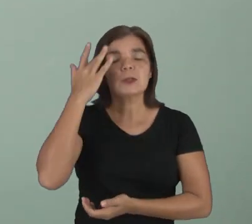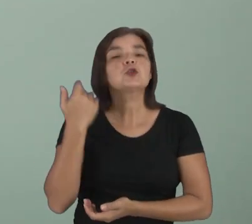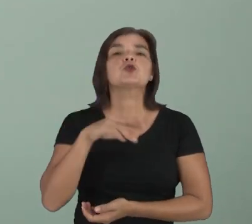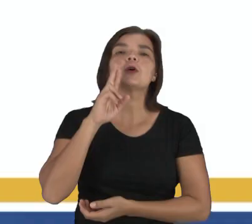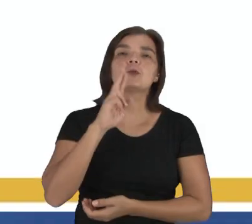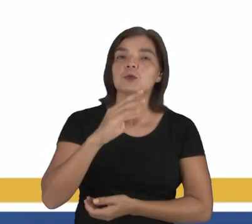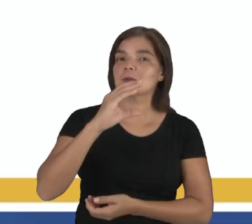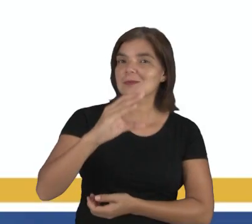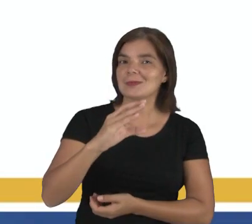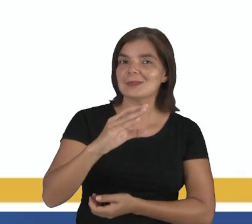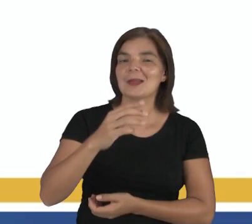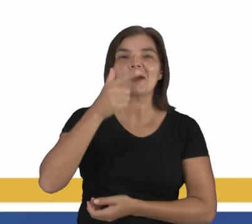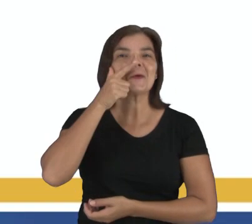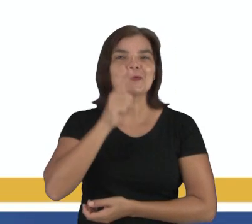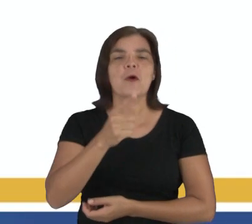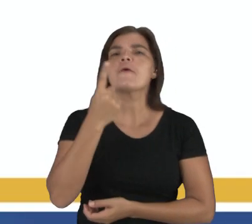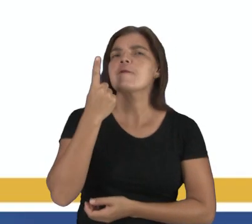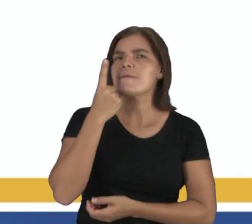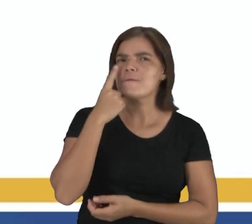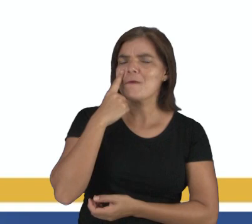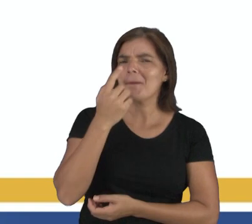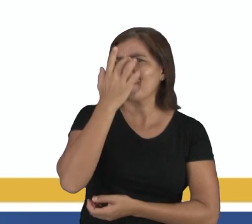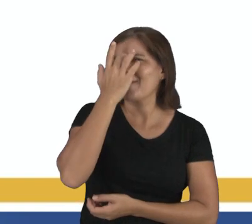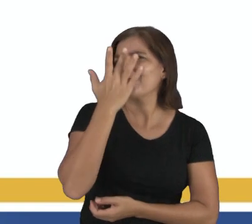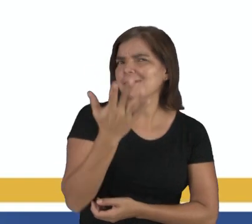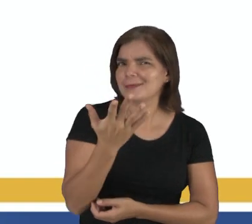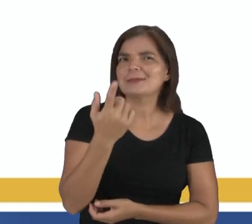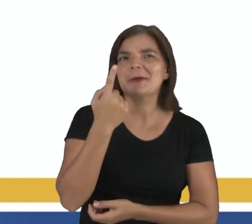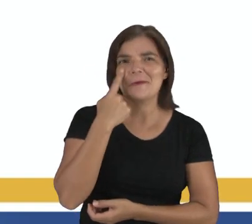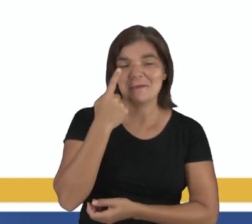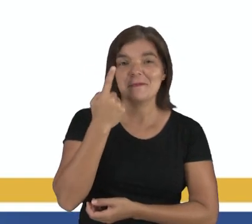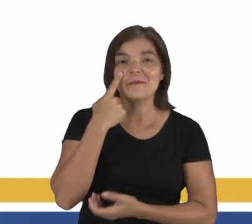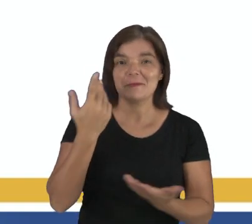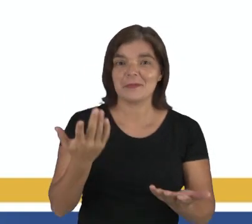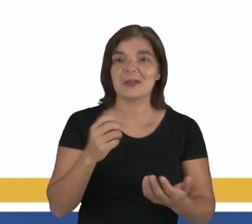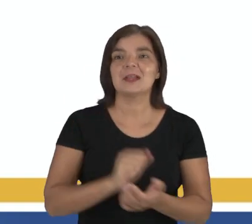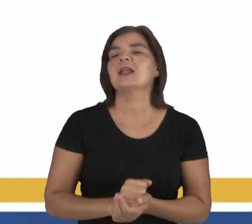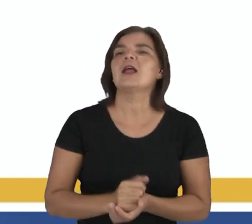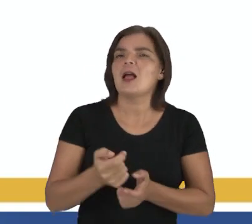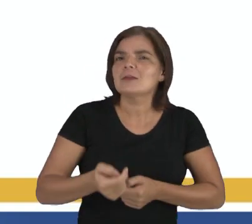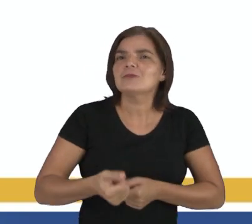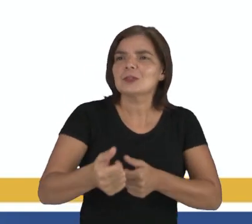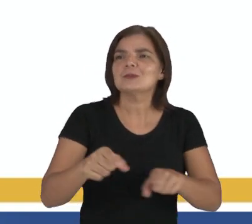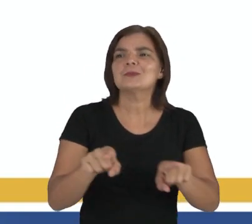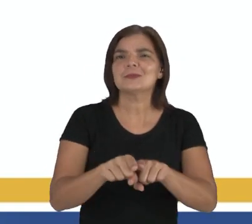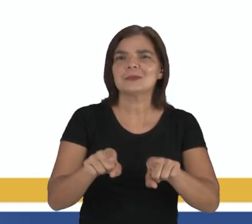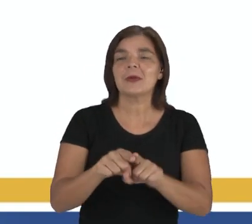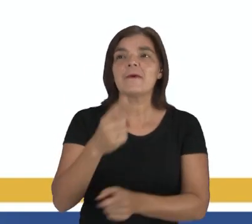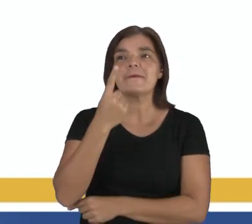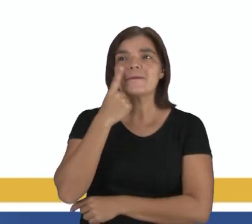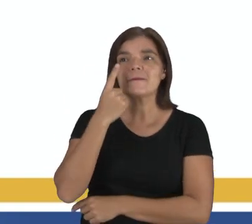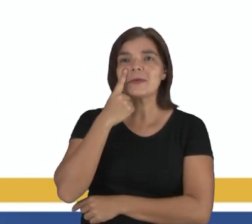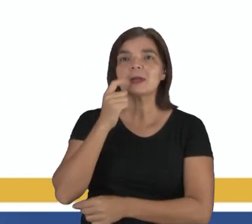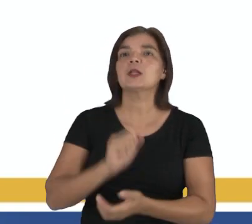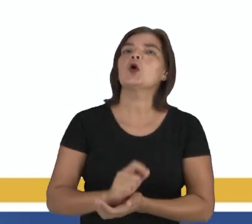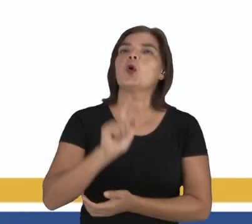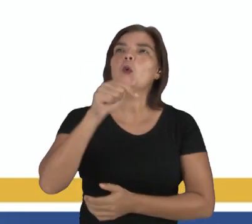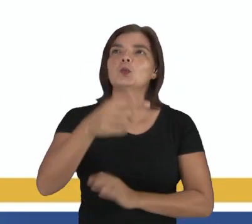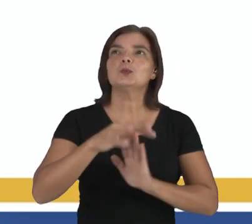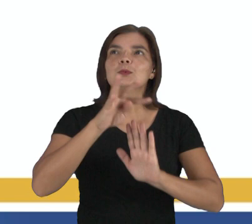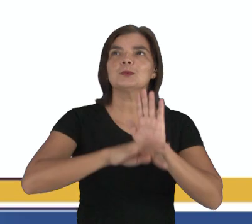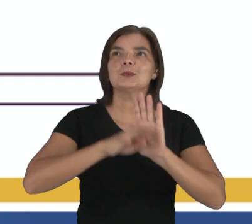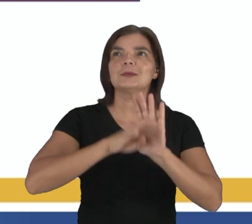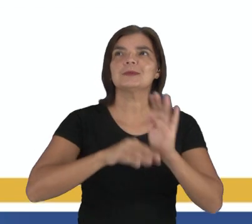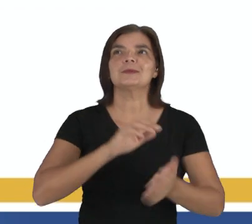a letra C acertou. Viu como fica fácil a gente trabalhando assim essas pistas? Vamos observar mais um